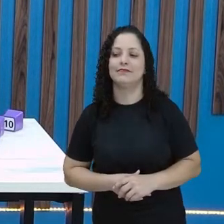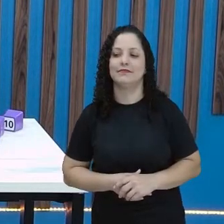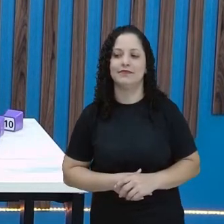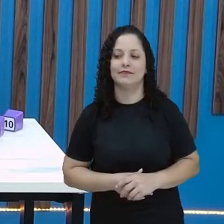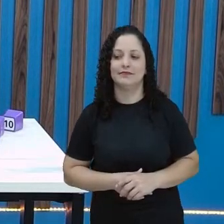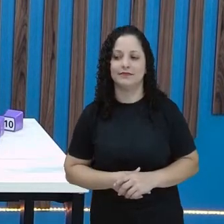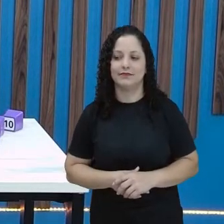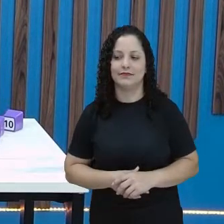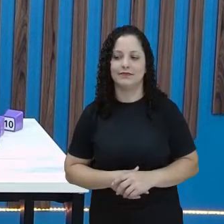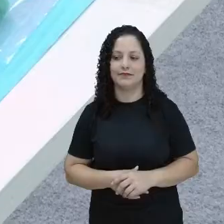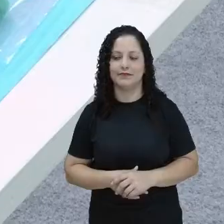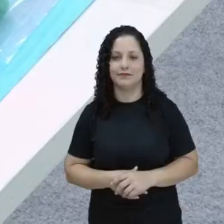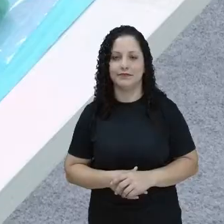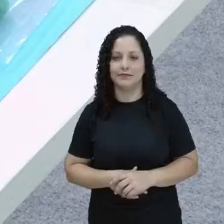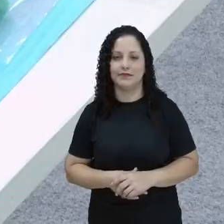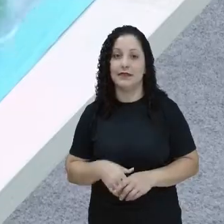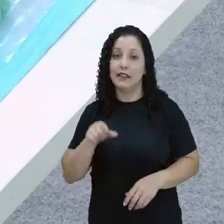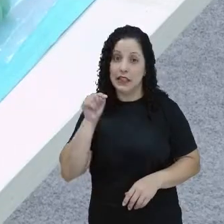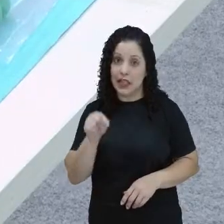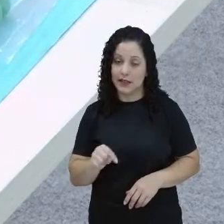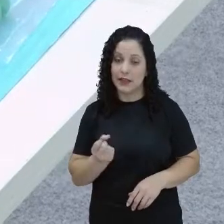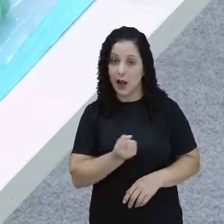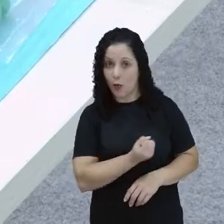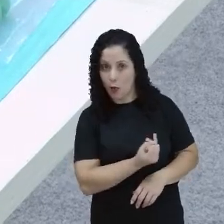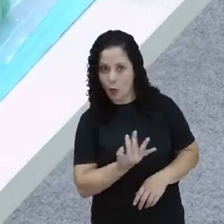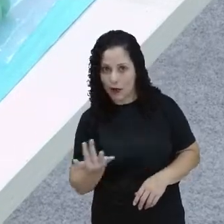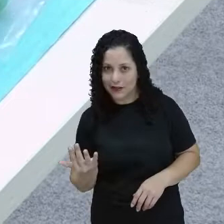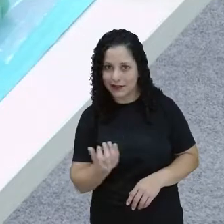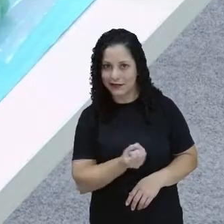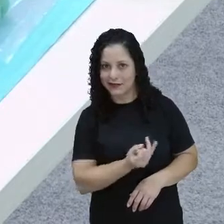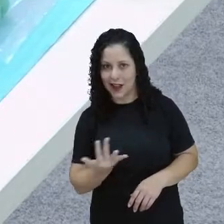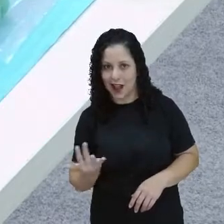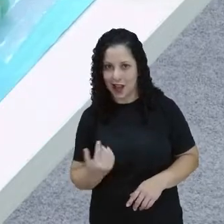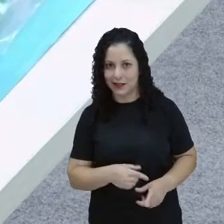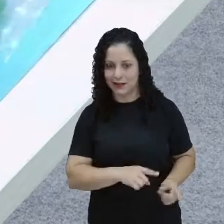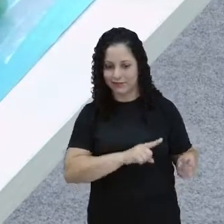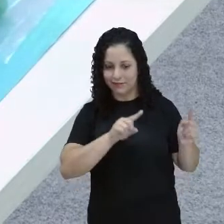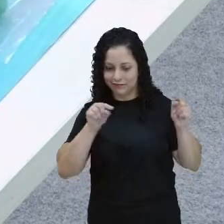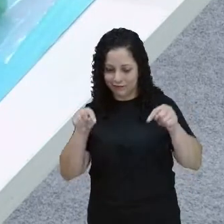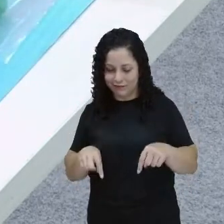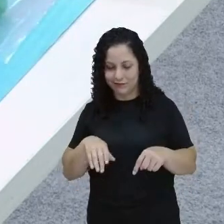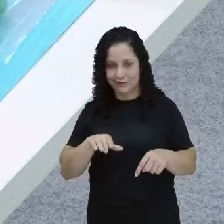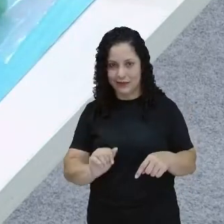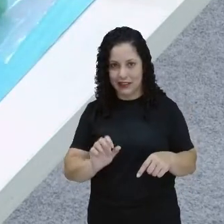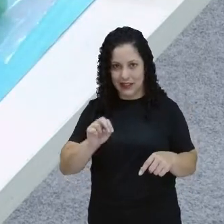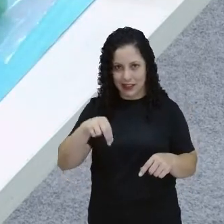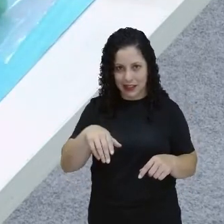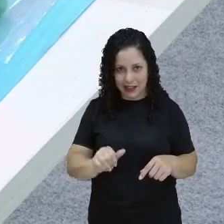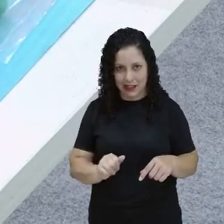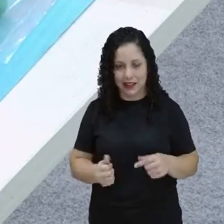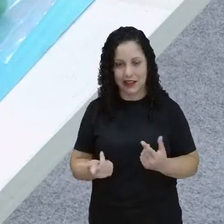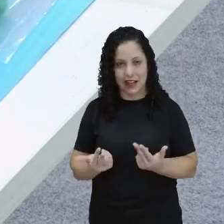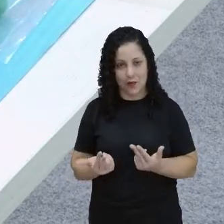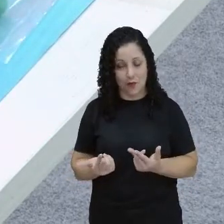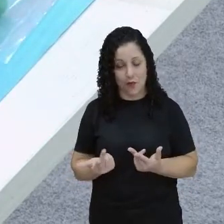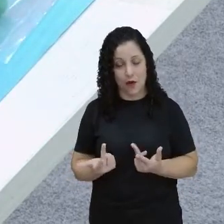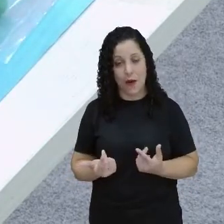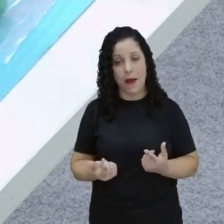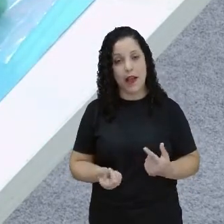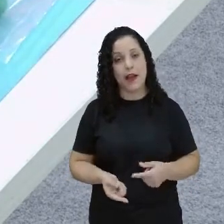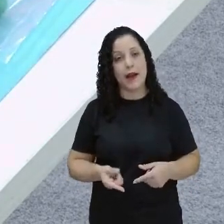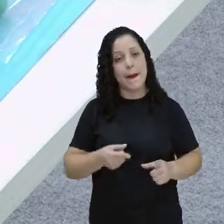Nove pompons, certo? Que é a quantidade que a amiga dela, a prima dela tinha, que Ana tem. E